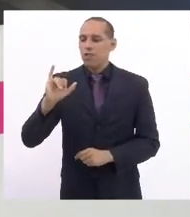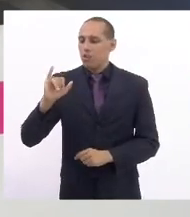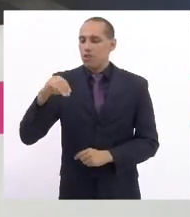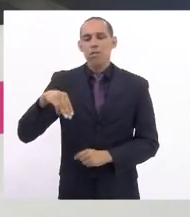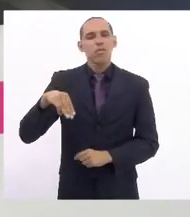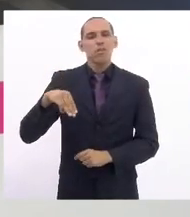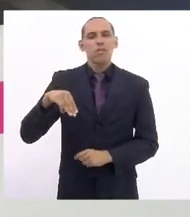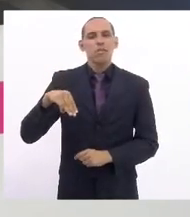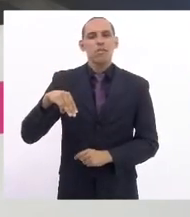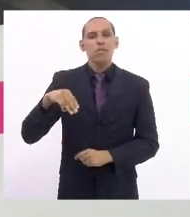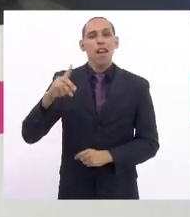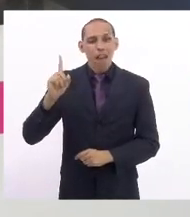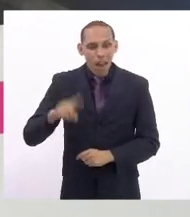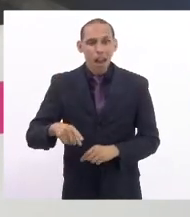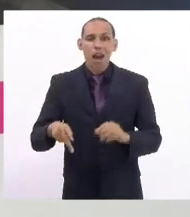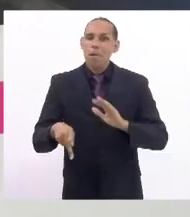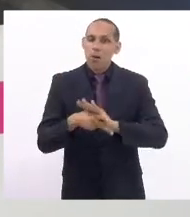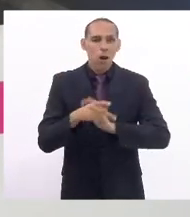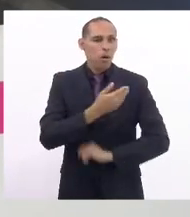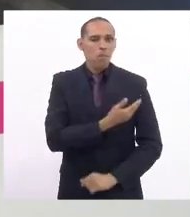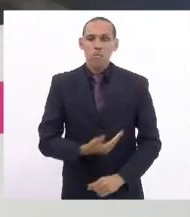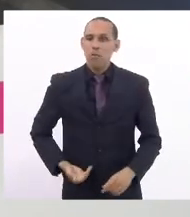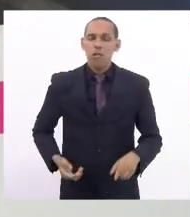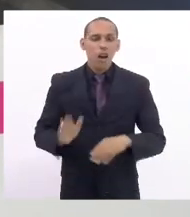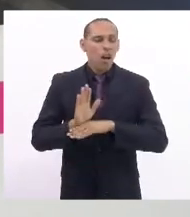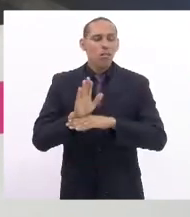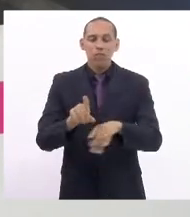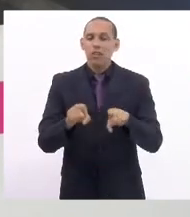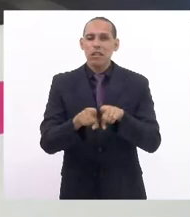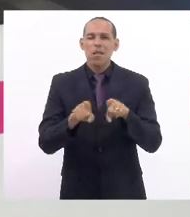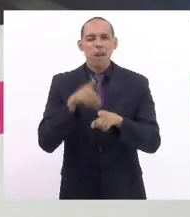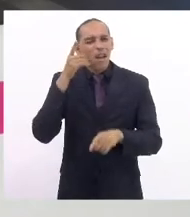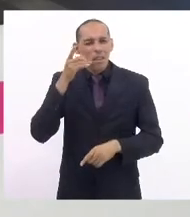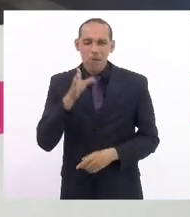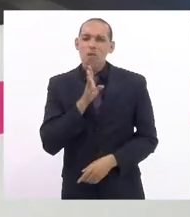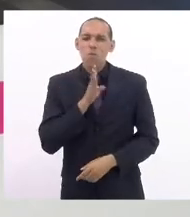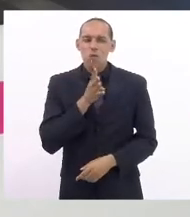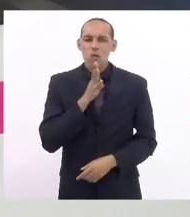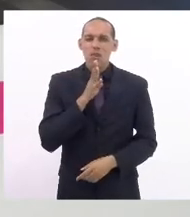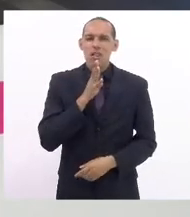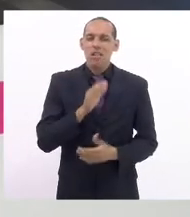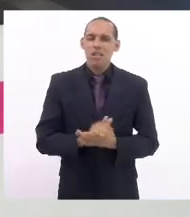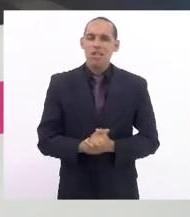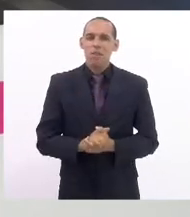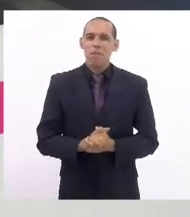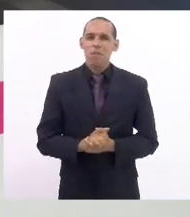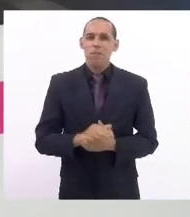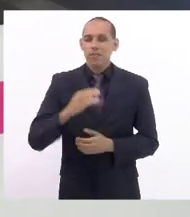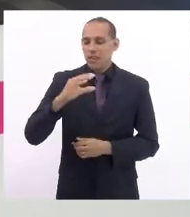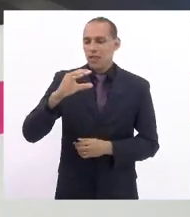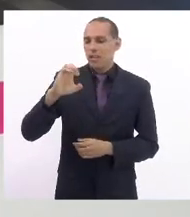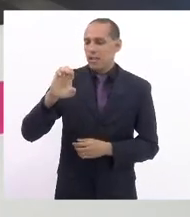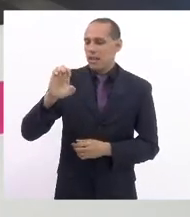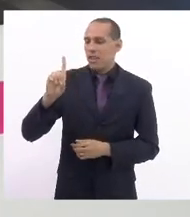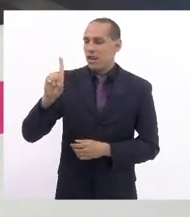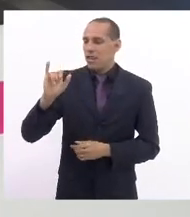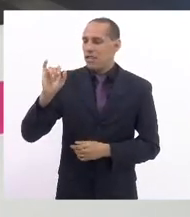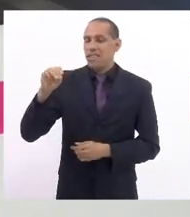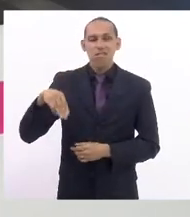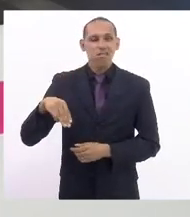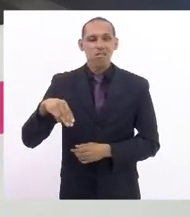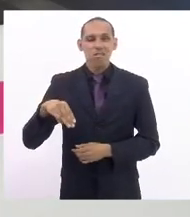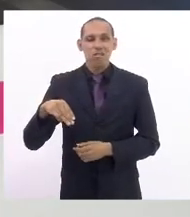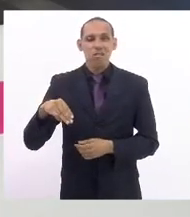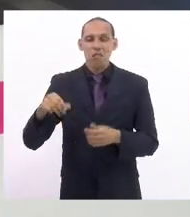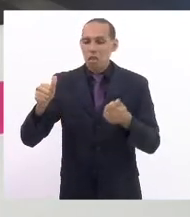que também é um equipamento público as deputadas aqui conhecem bem que está sucateado quando a gente